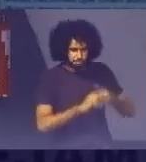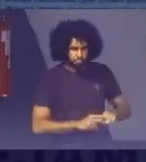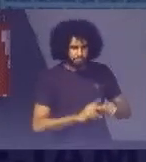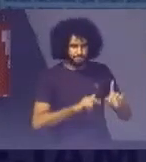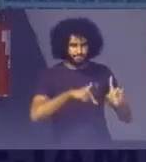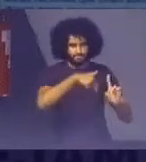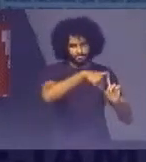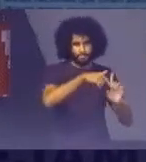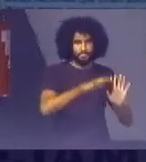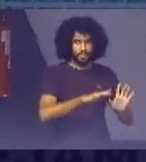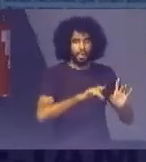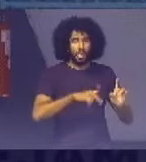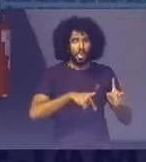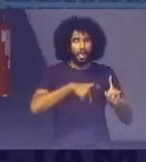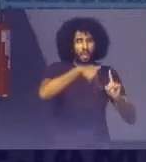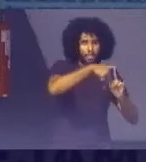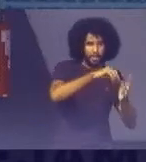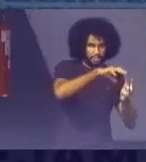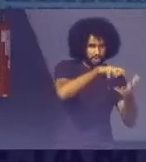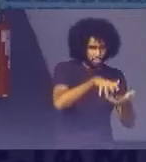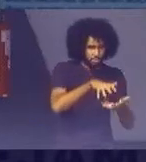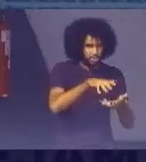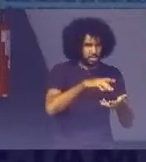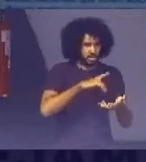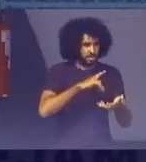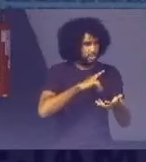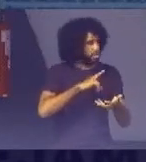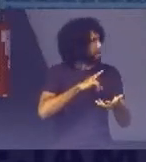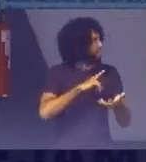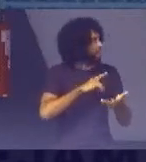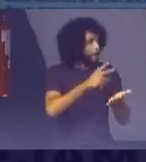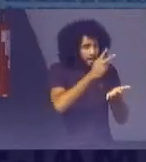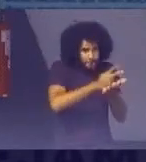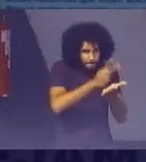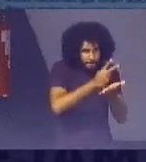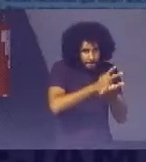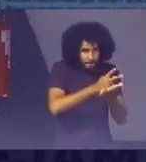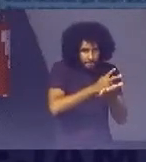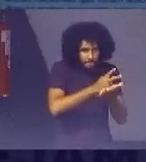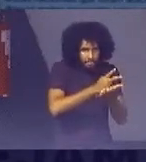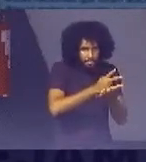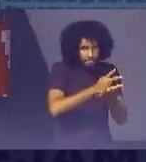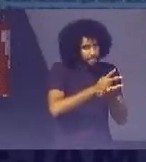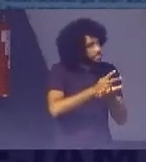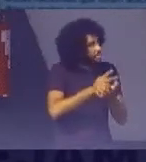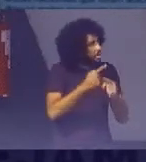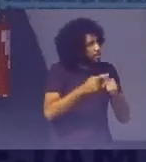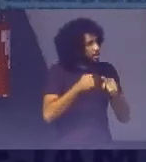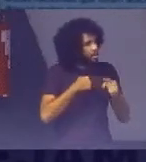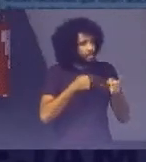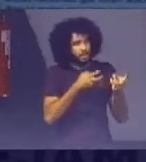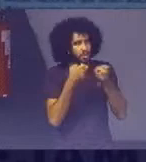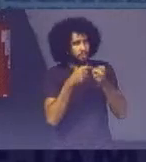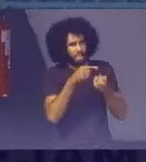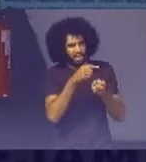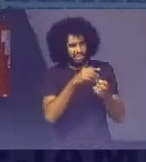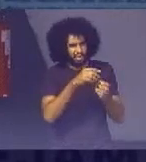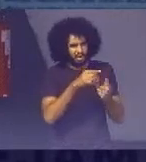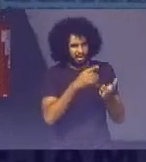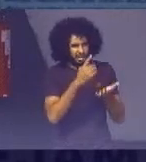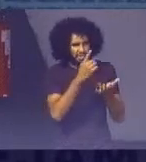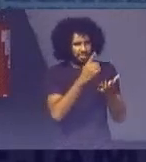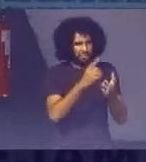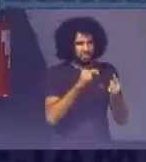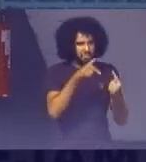As metas globais Que foram Mantidas Porque também A gente olhava assim Essa meta global Ela